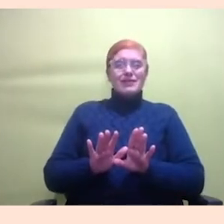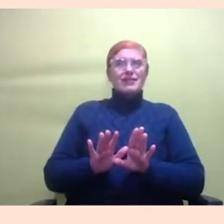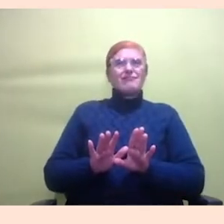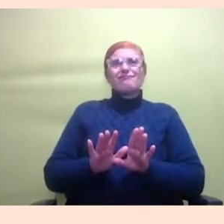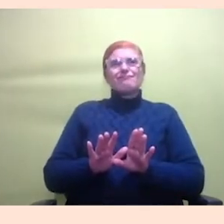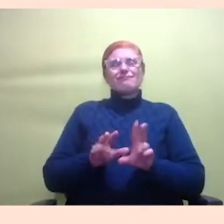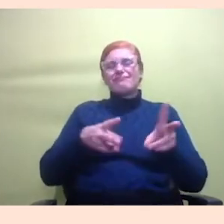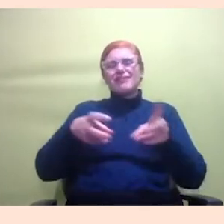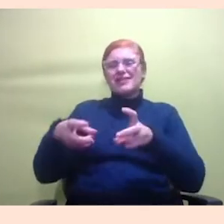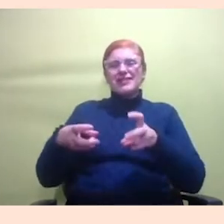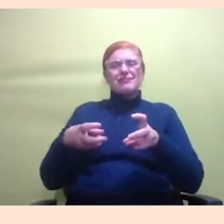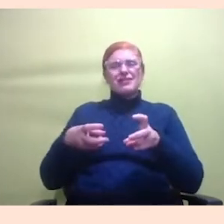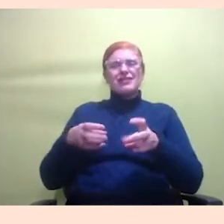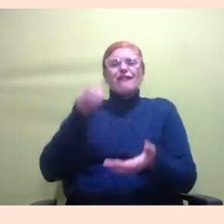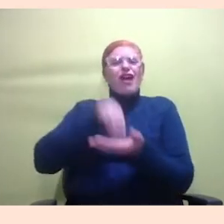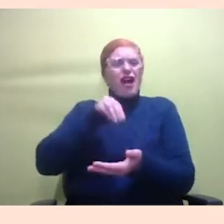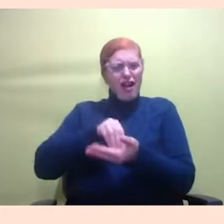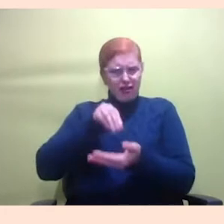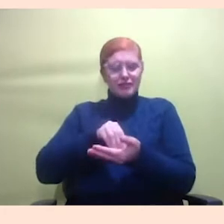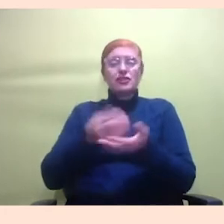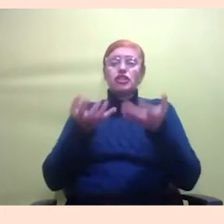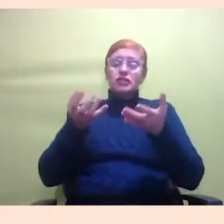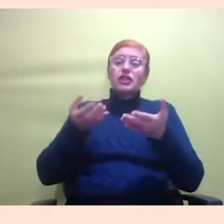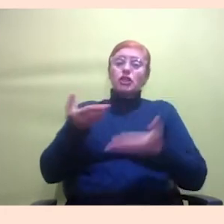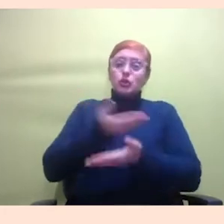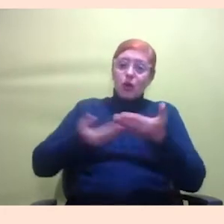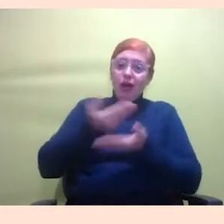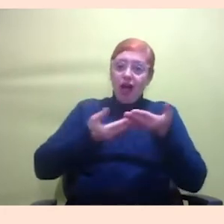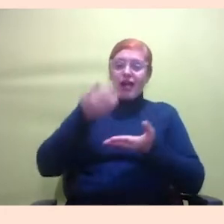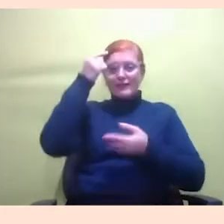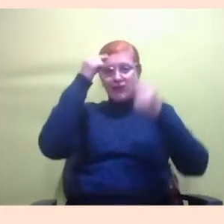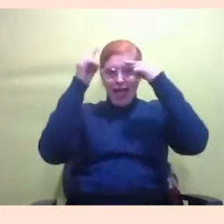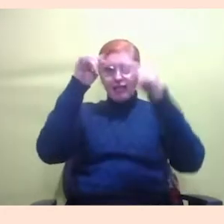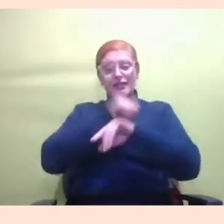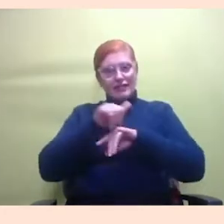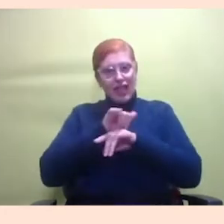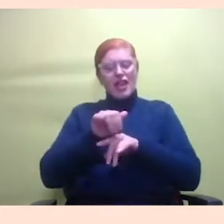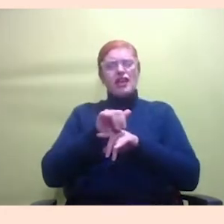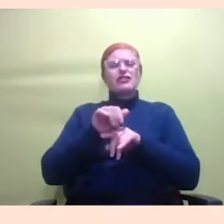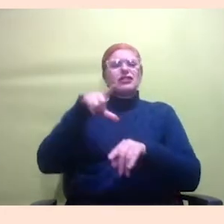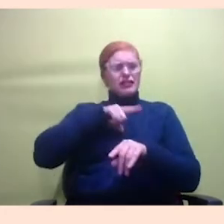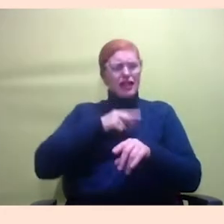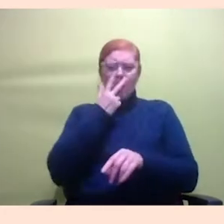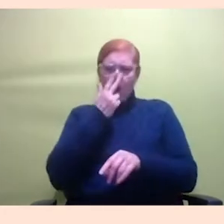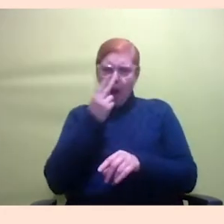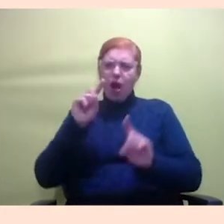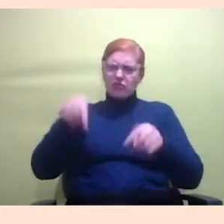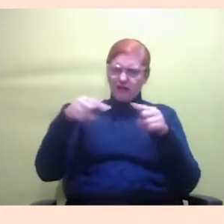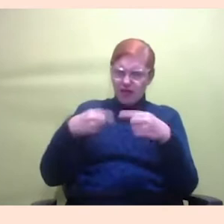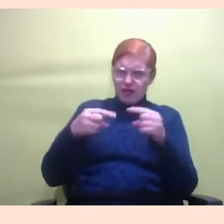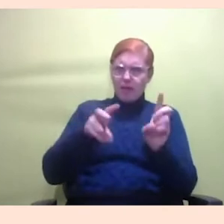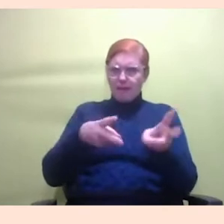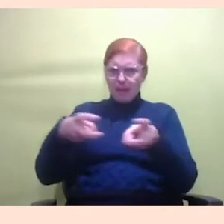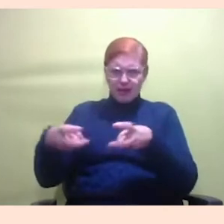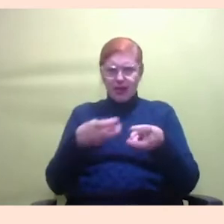E aí a gente queria trocar com vocês isso. Se vocês enfrentam esses mesmos desafios, ou se vocês percebem outros